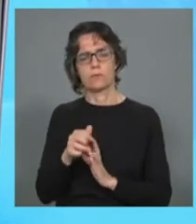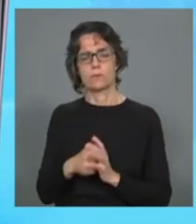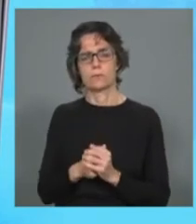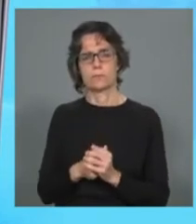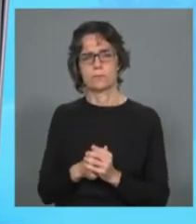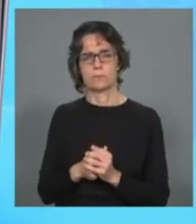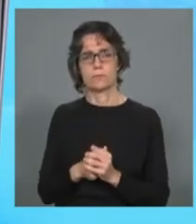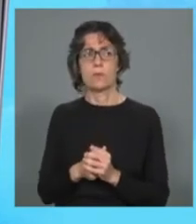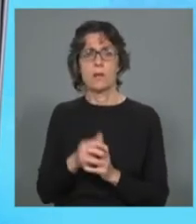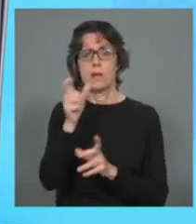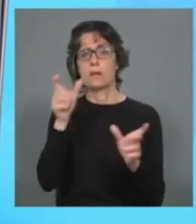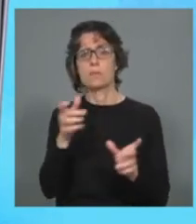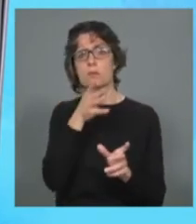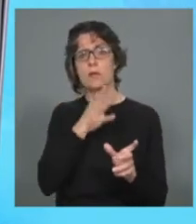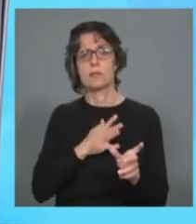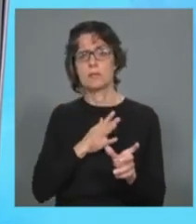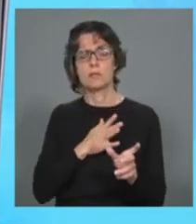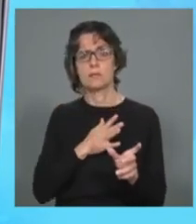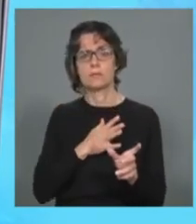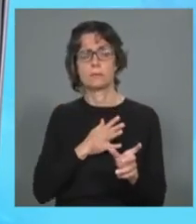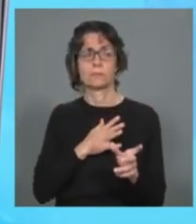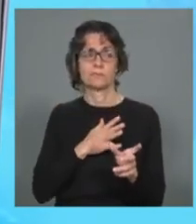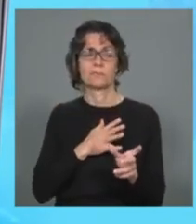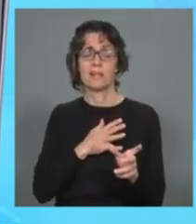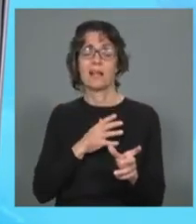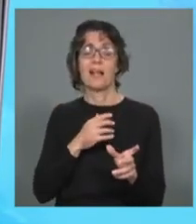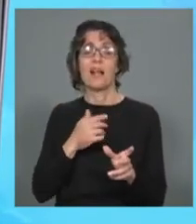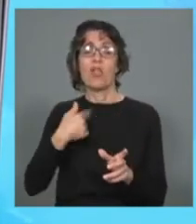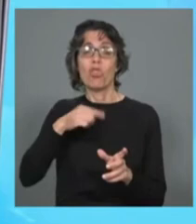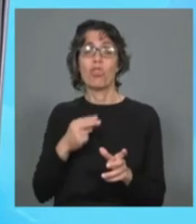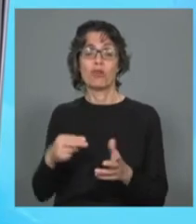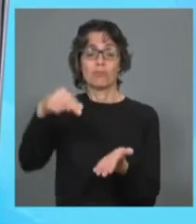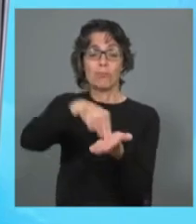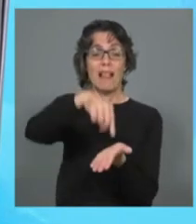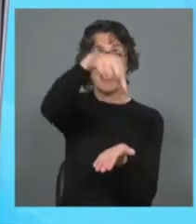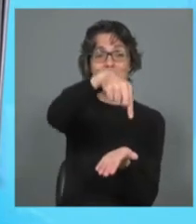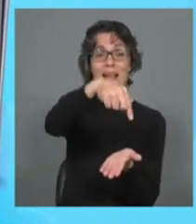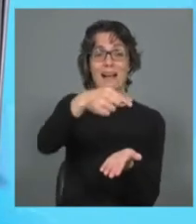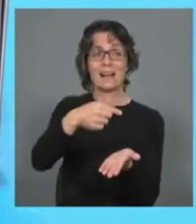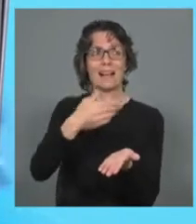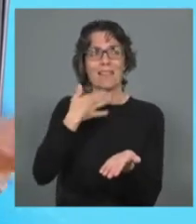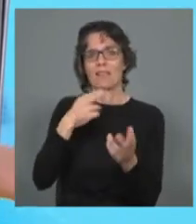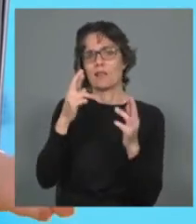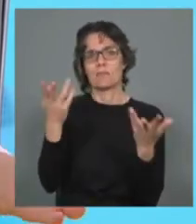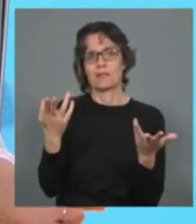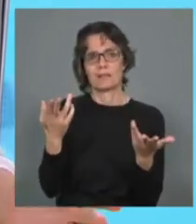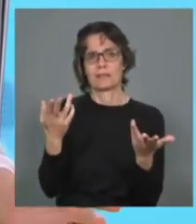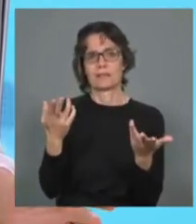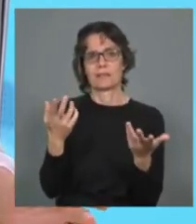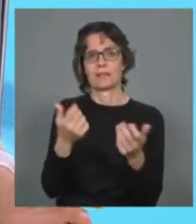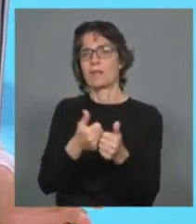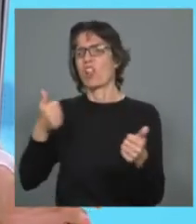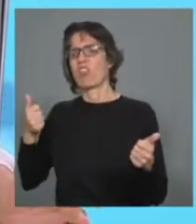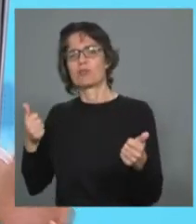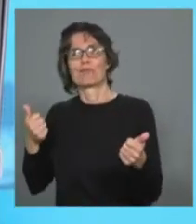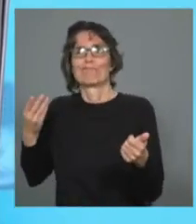estive diziam-nos que o facto de nós termos ido até lá deu-lhes alguma esperança, porque se sentem também esquecidos, porque não nos podemos esquecer que estamos a viver uma